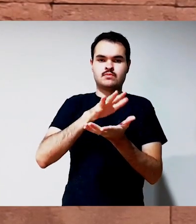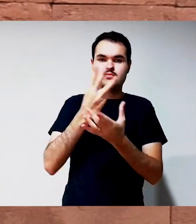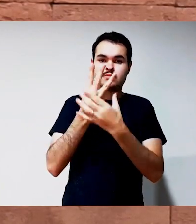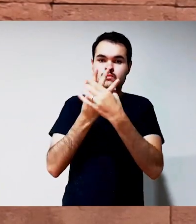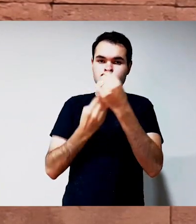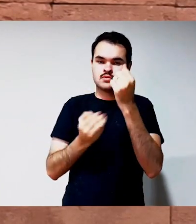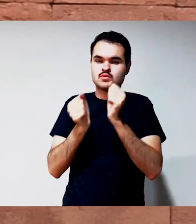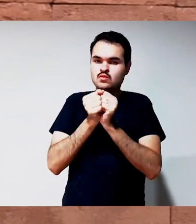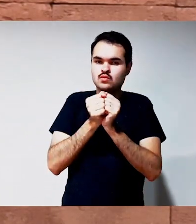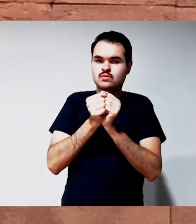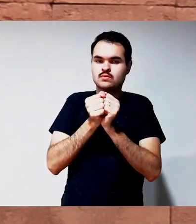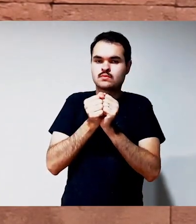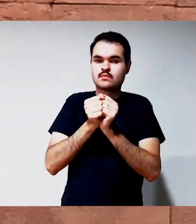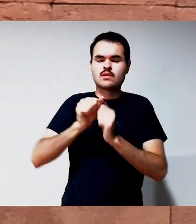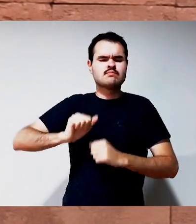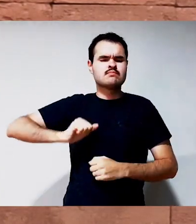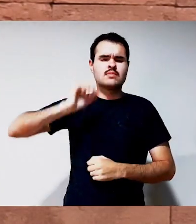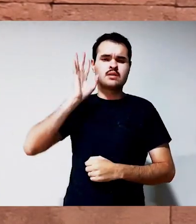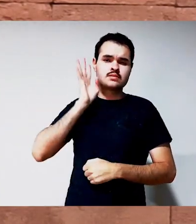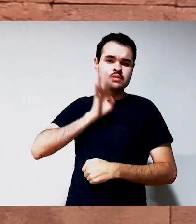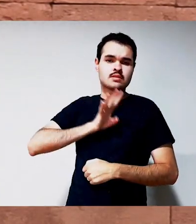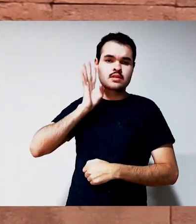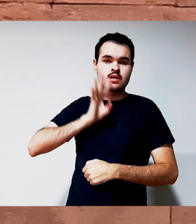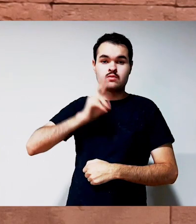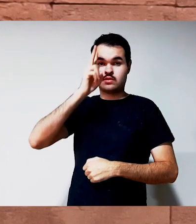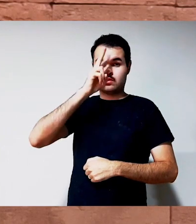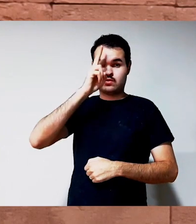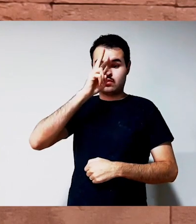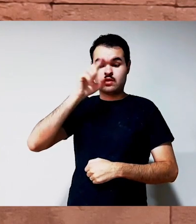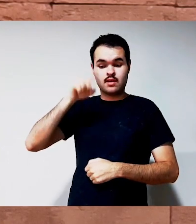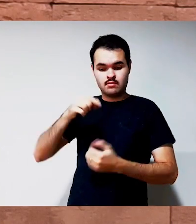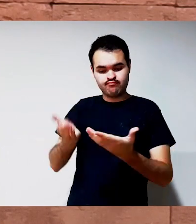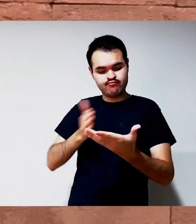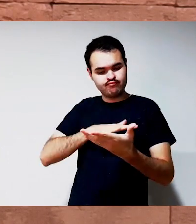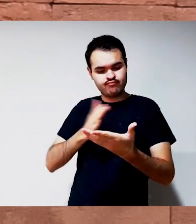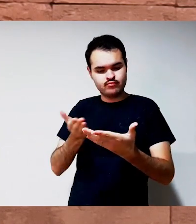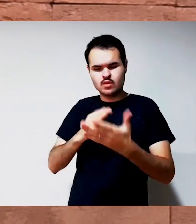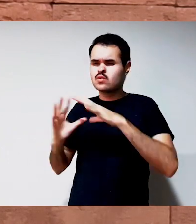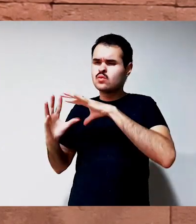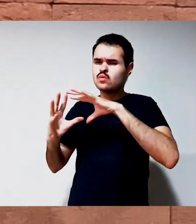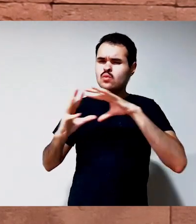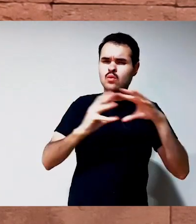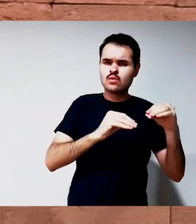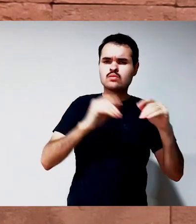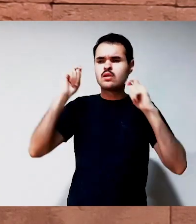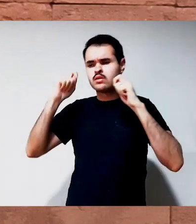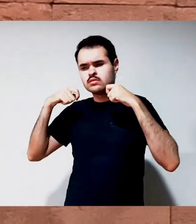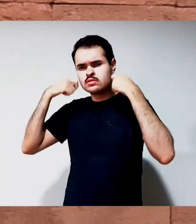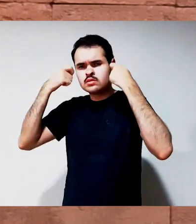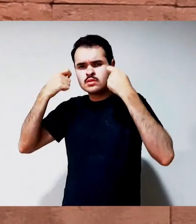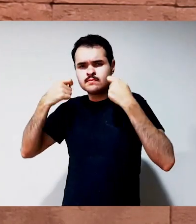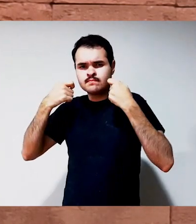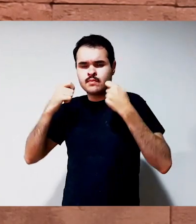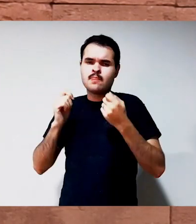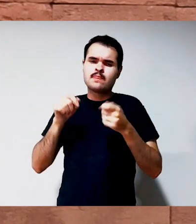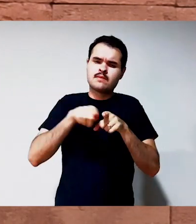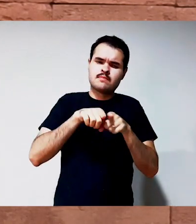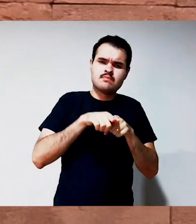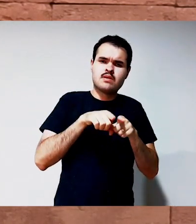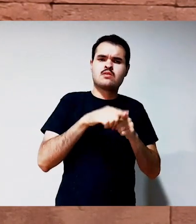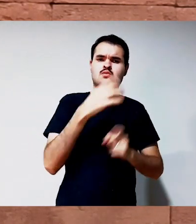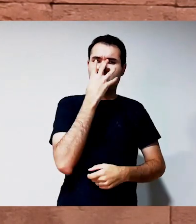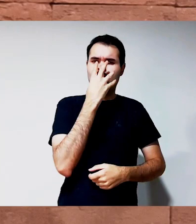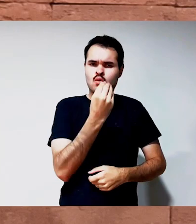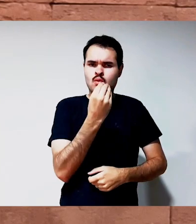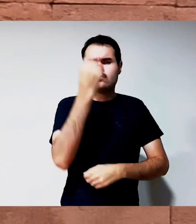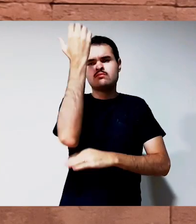história é que todos os personagens, a Chapeuzinho, o lobo, a vovó e as árvores, eles são todos surdos. O objetivo do autor